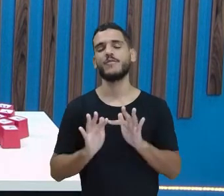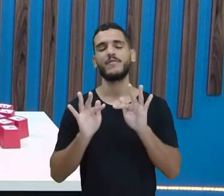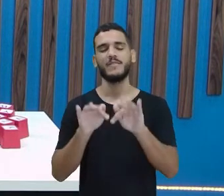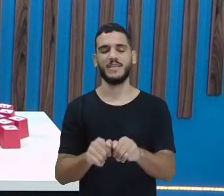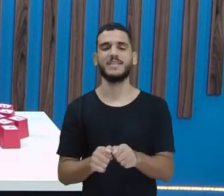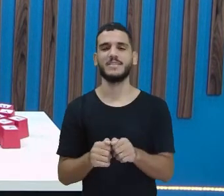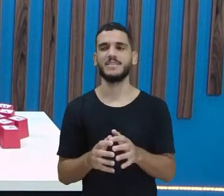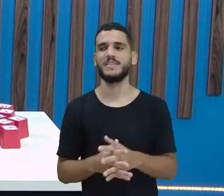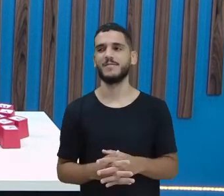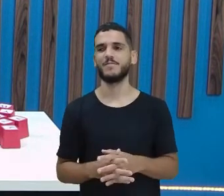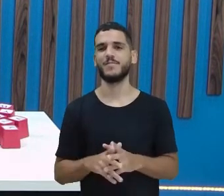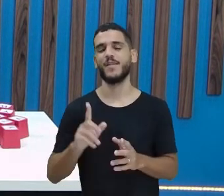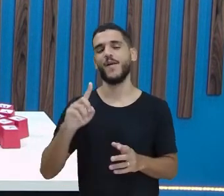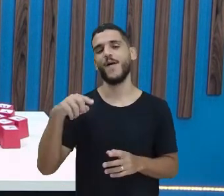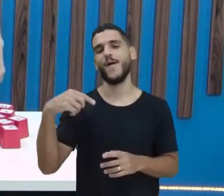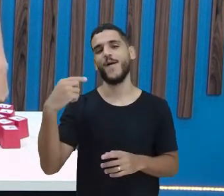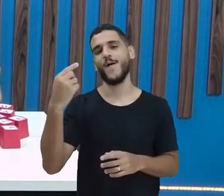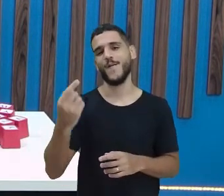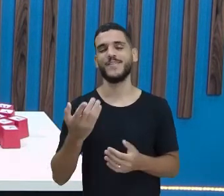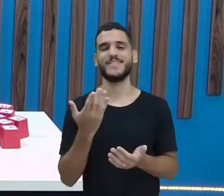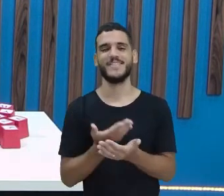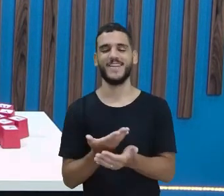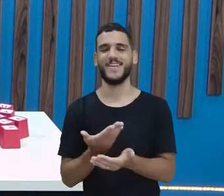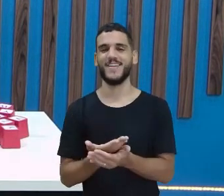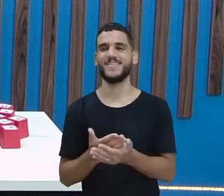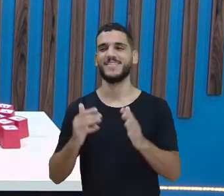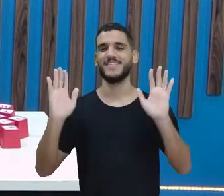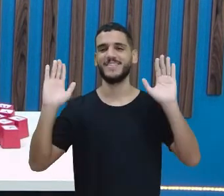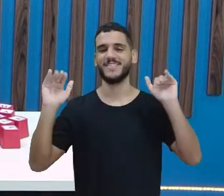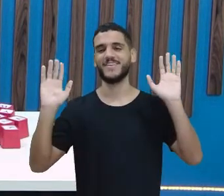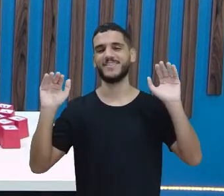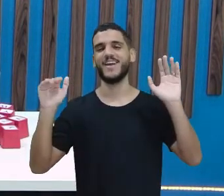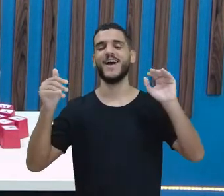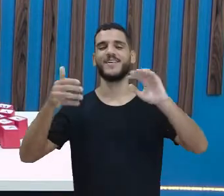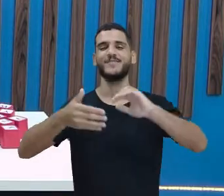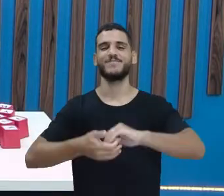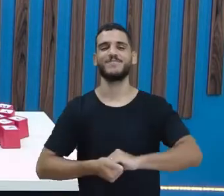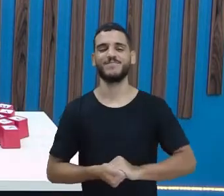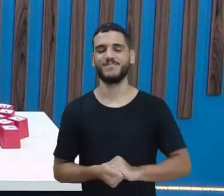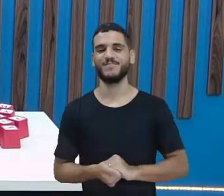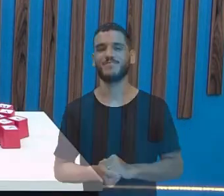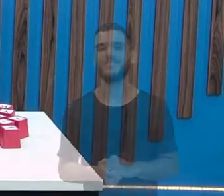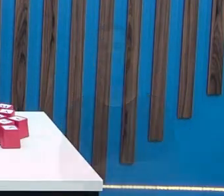aqui. Até a nossa próxima aula. Tchau, tchau, crianças!